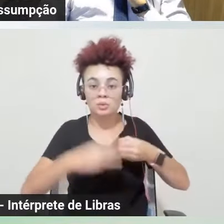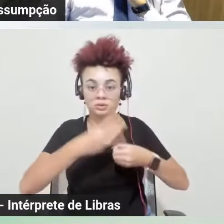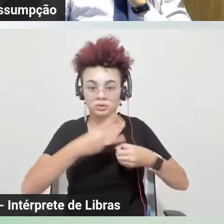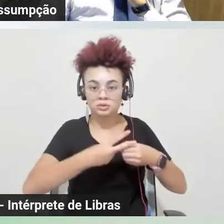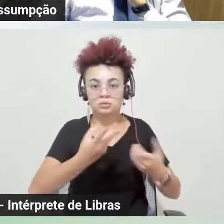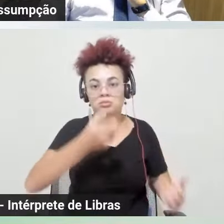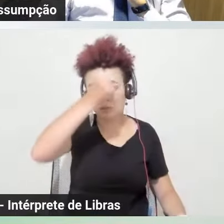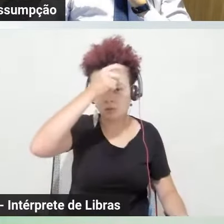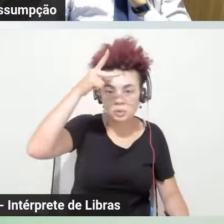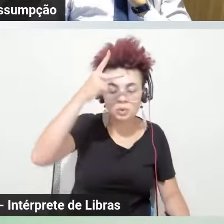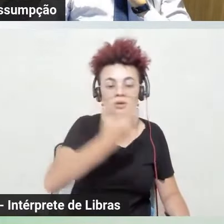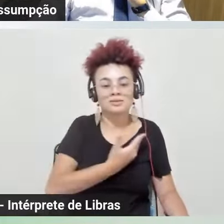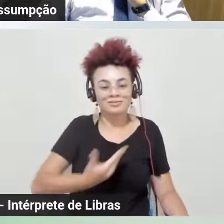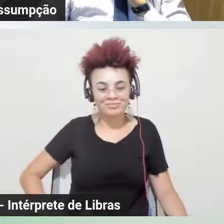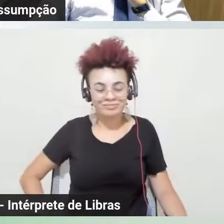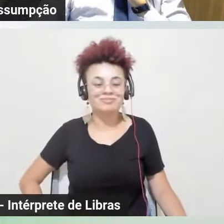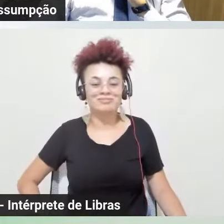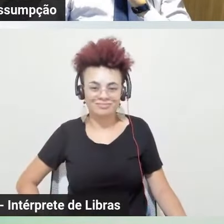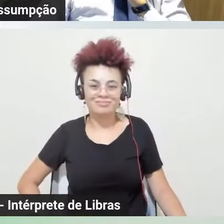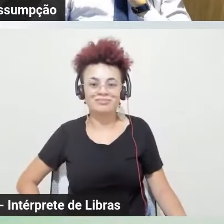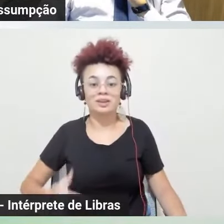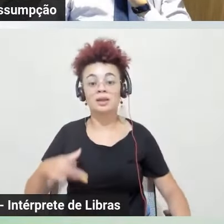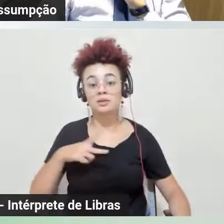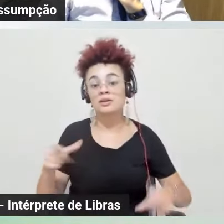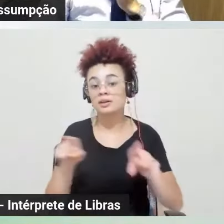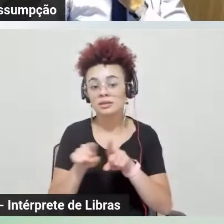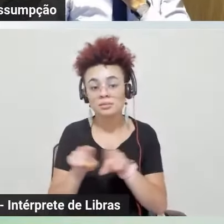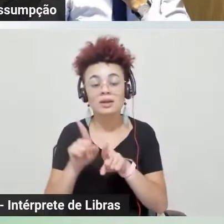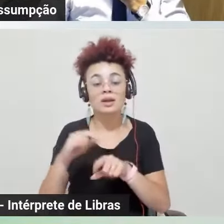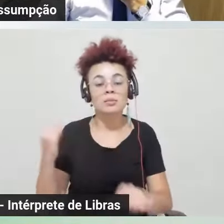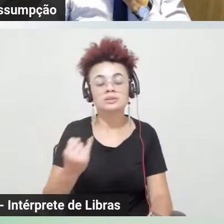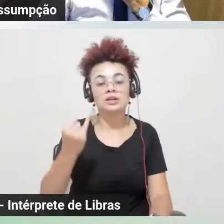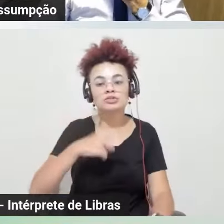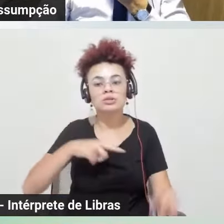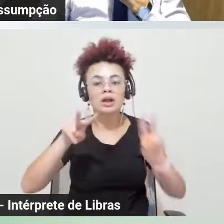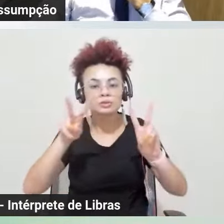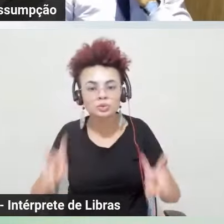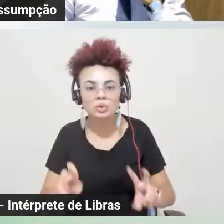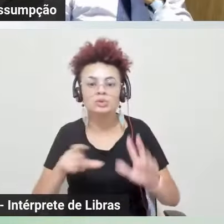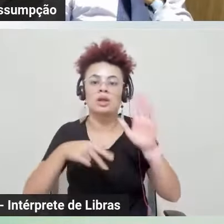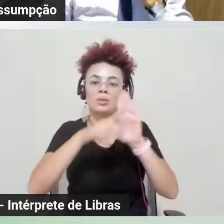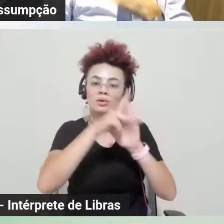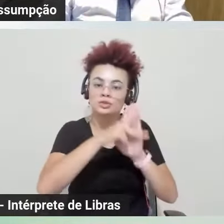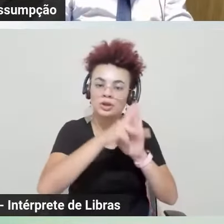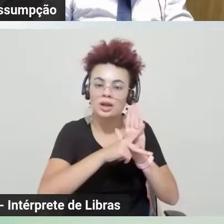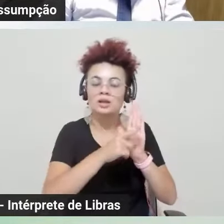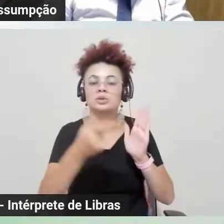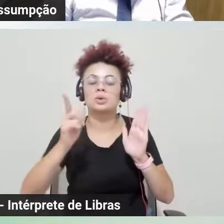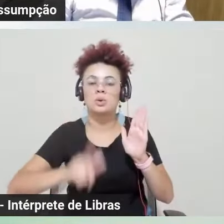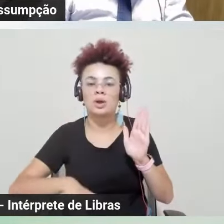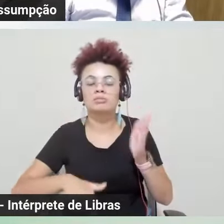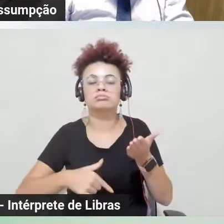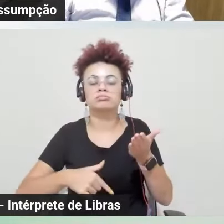privadas, cuidem, de ter esse assunto com projetos, com atividades de caráter